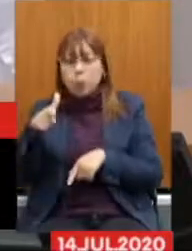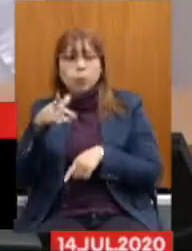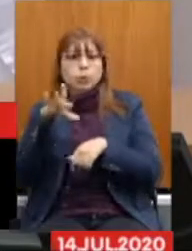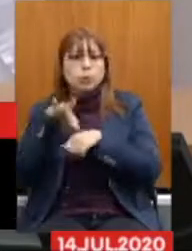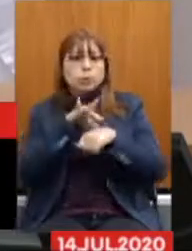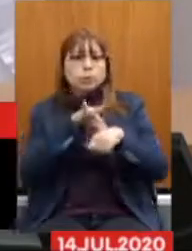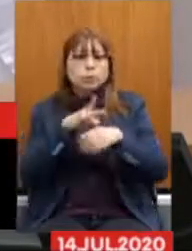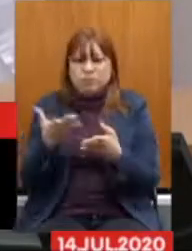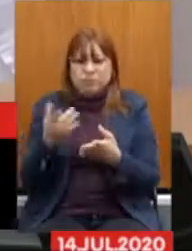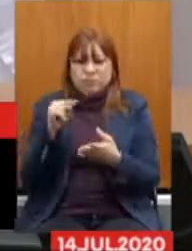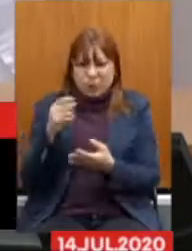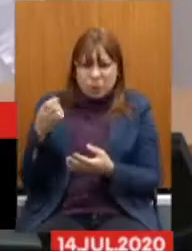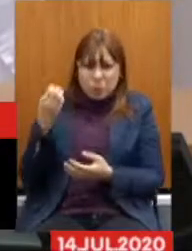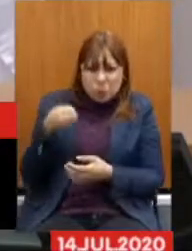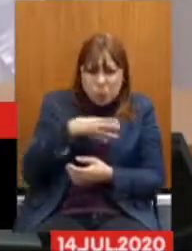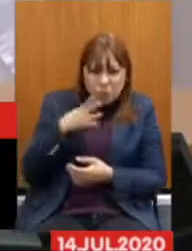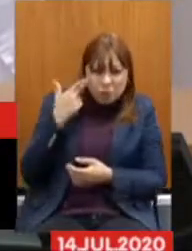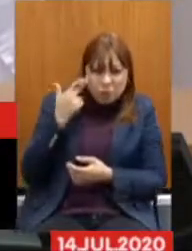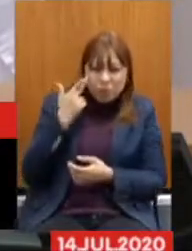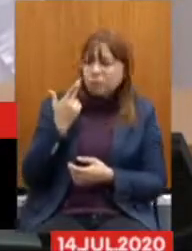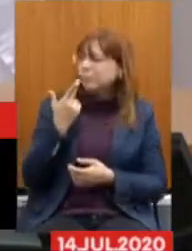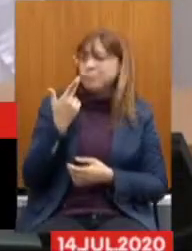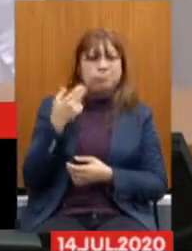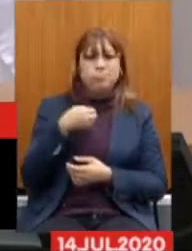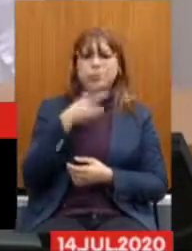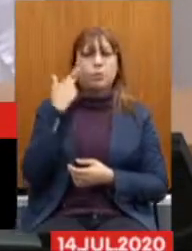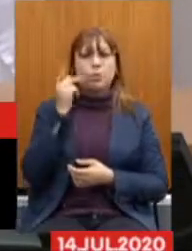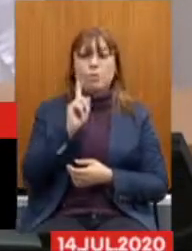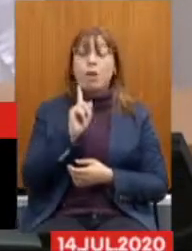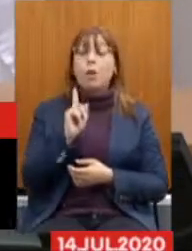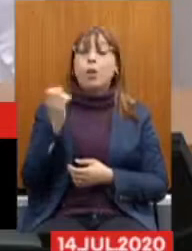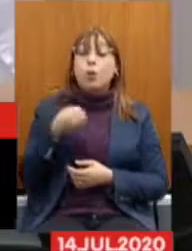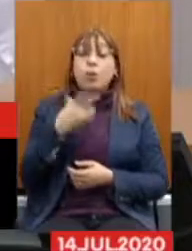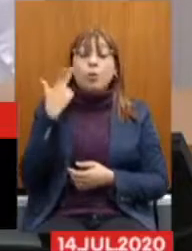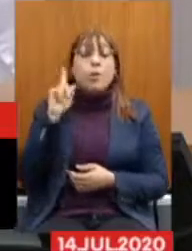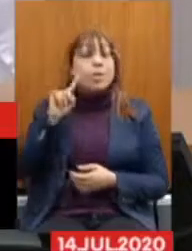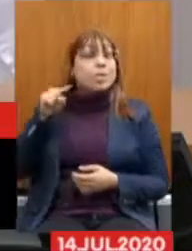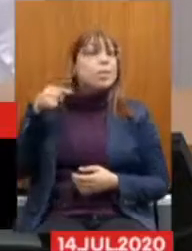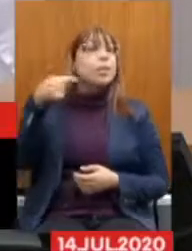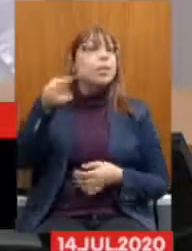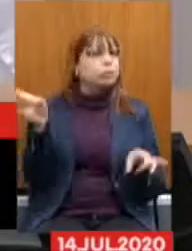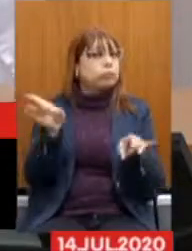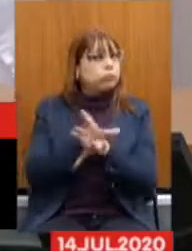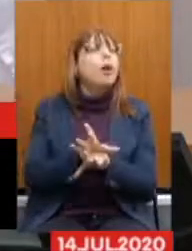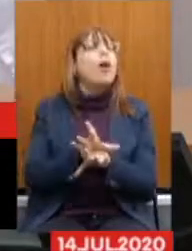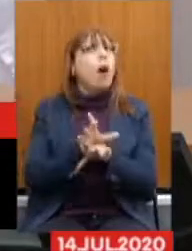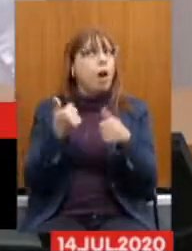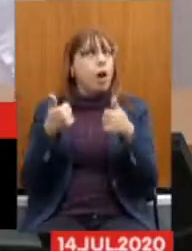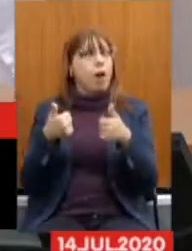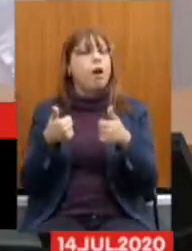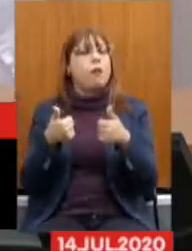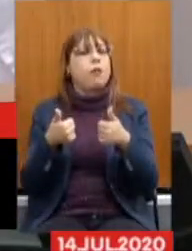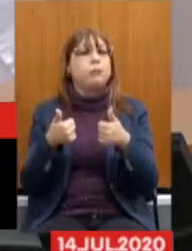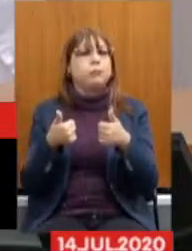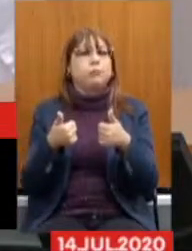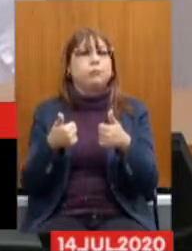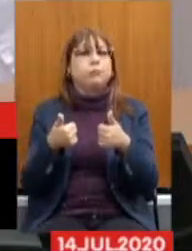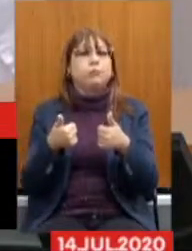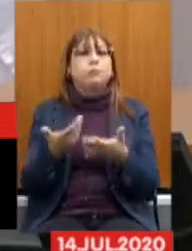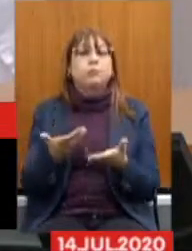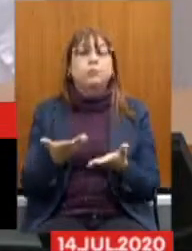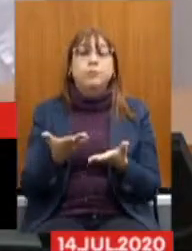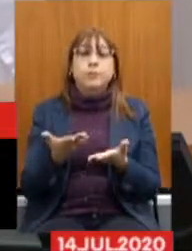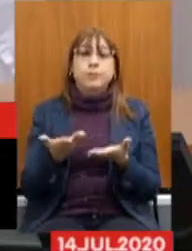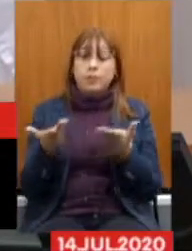Que novo normal é esse? Isso não é novo normal O novo normal é depois Que a gente vencer E aí eu chamo a atenção O